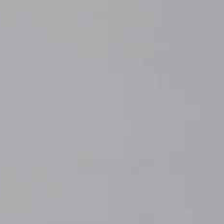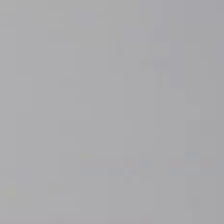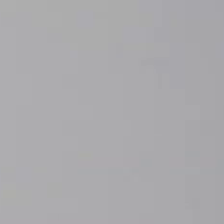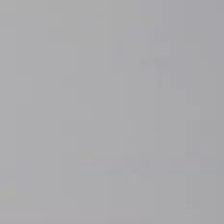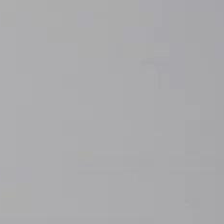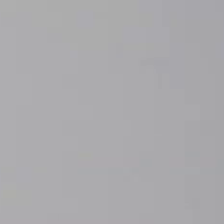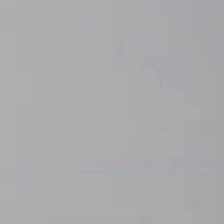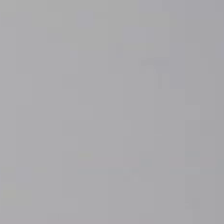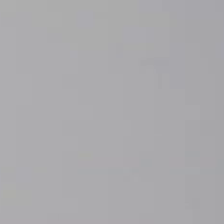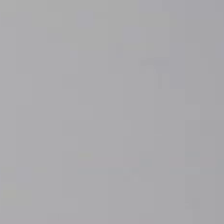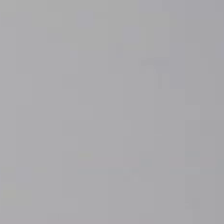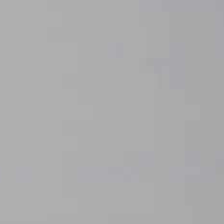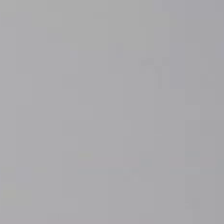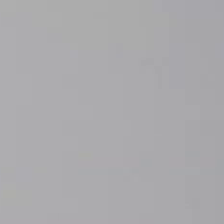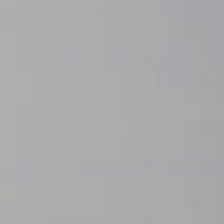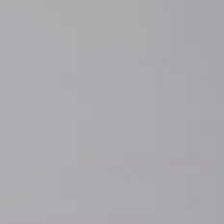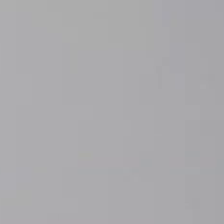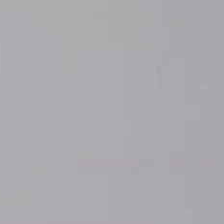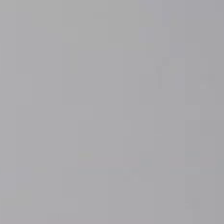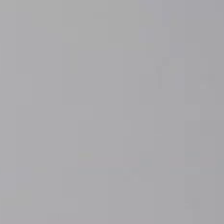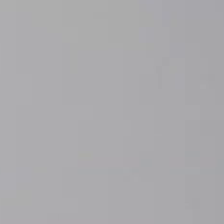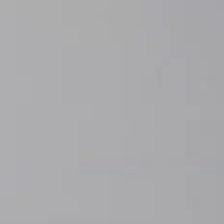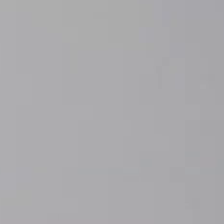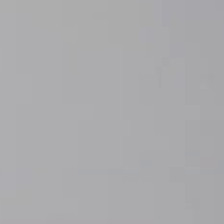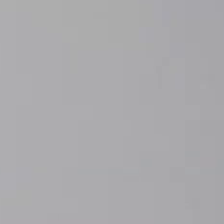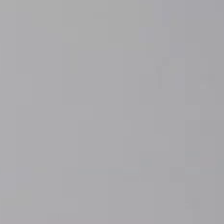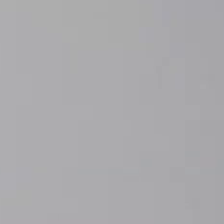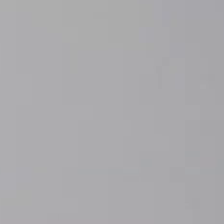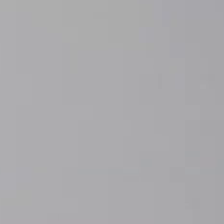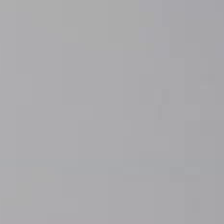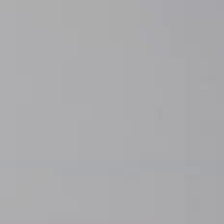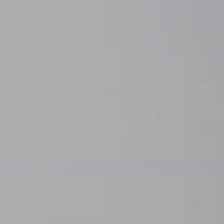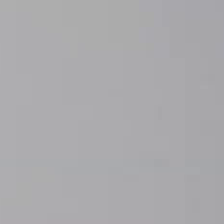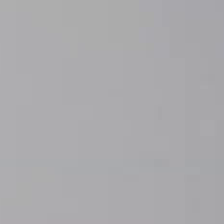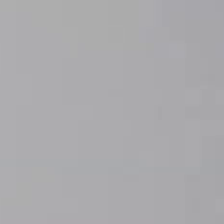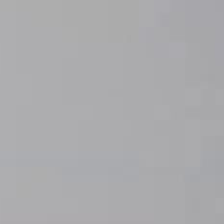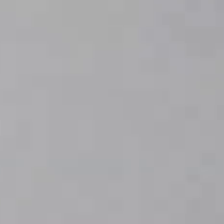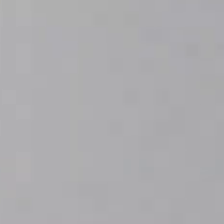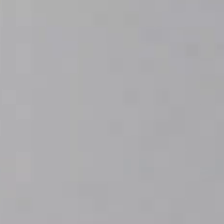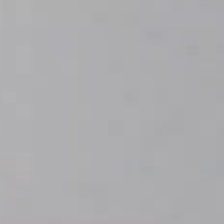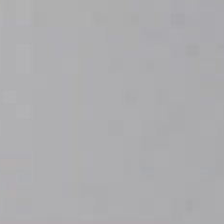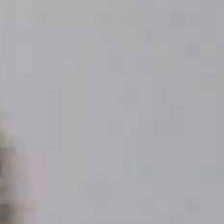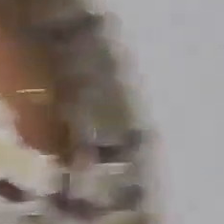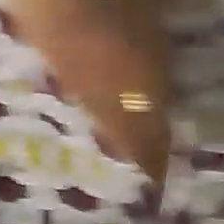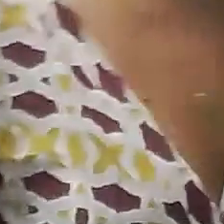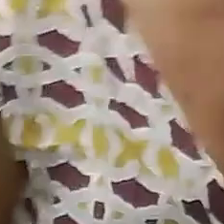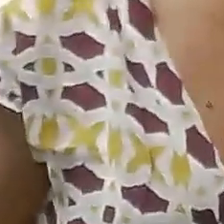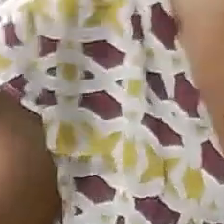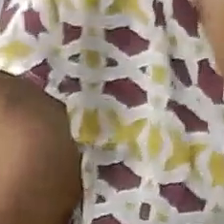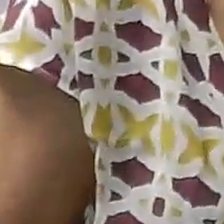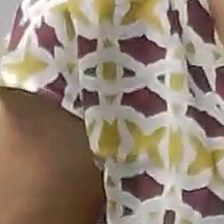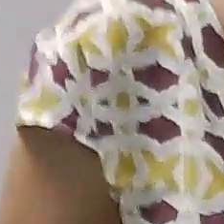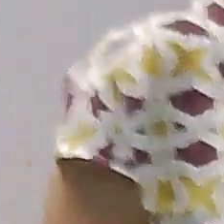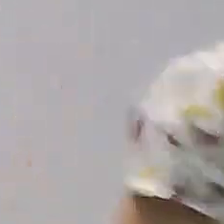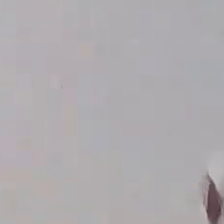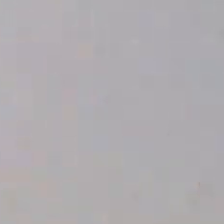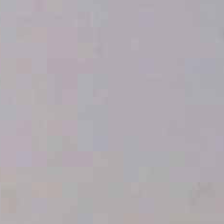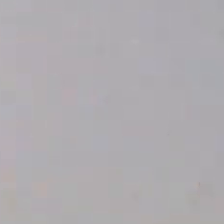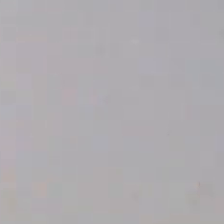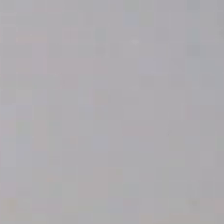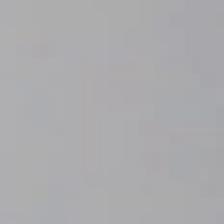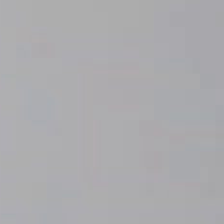uma das regionais, para que a gente possa atuar de forma padronizada em todo o estado, tanto no interior como no litoral, buscando